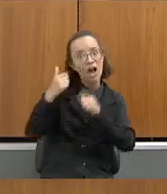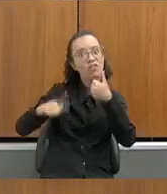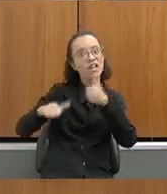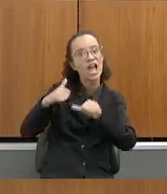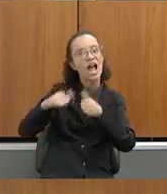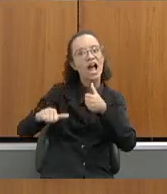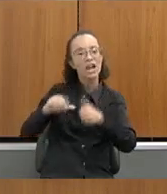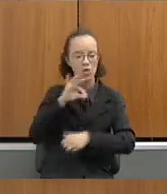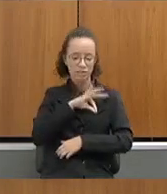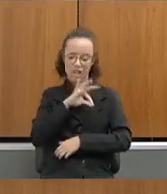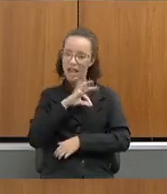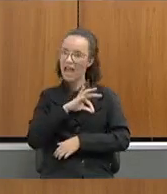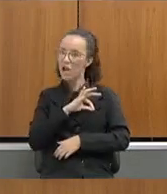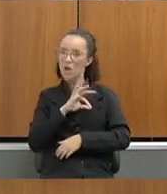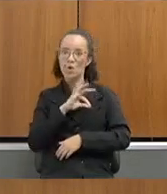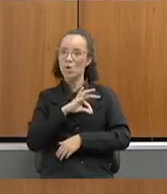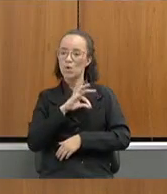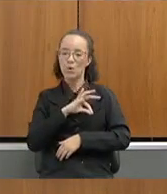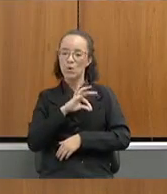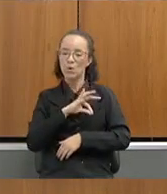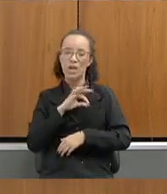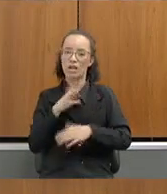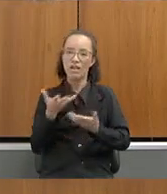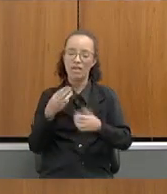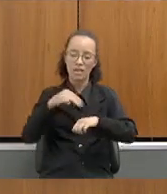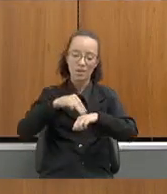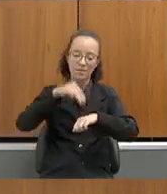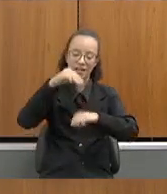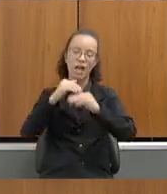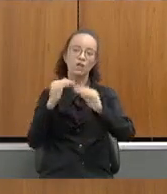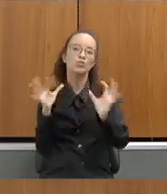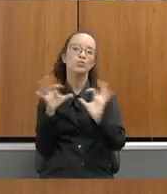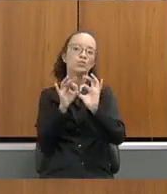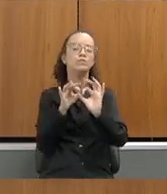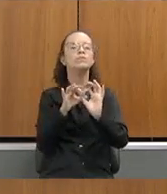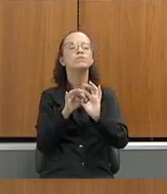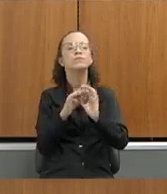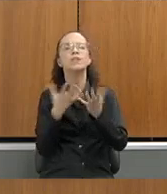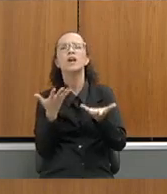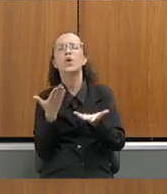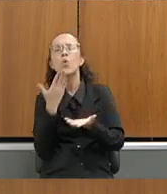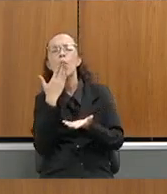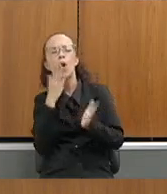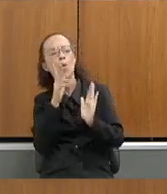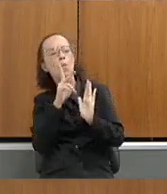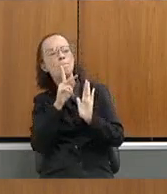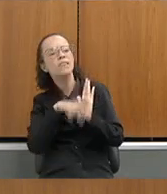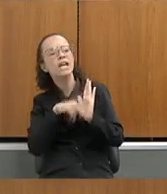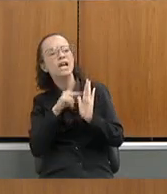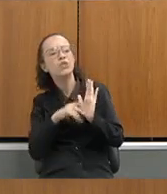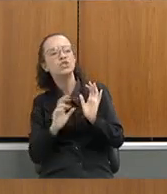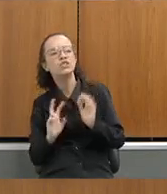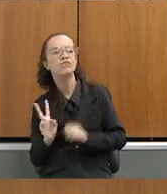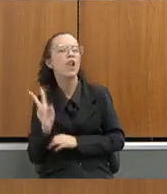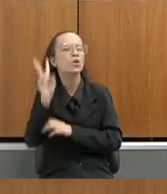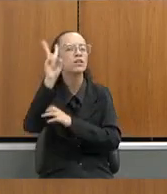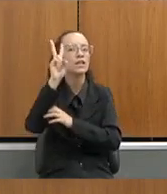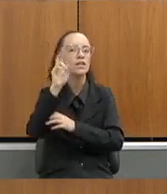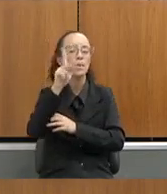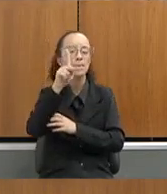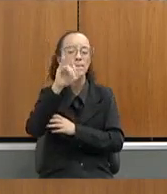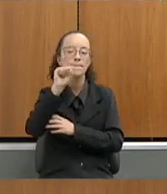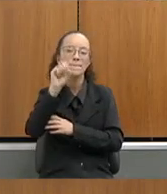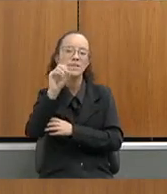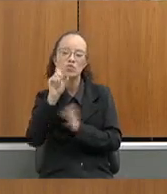você está aposentando o que vai receber pelo seu mestrado. Qual é o plano de valorização? Eu não vou perguntar de piso, porque não diz